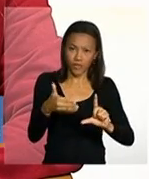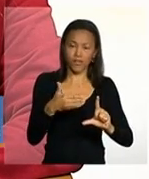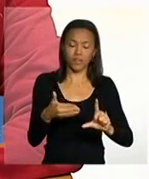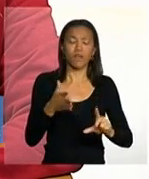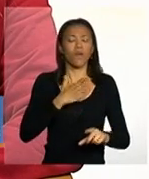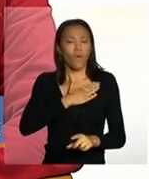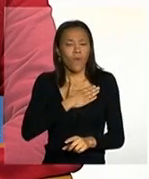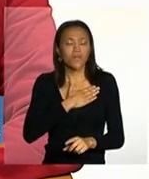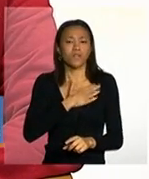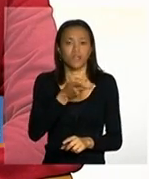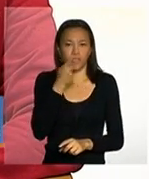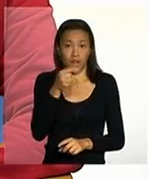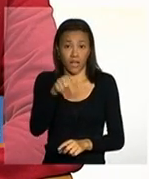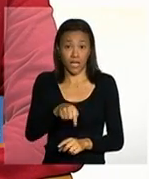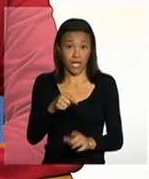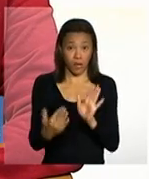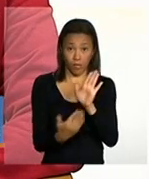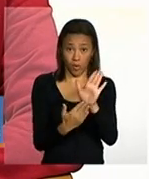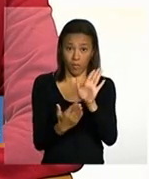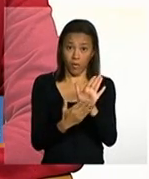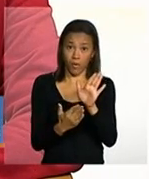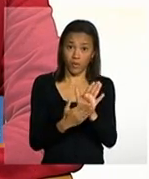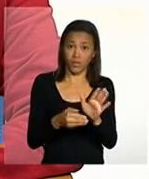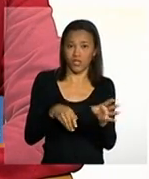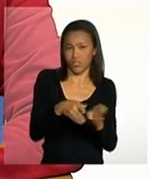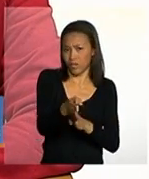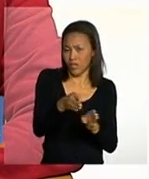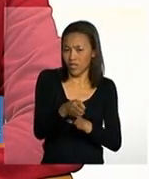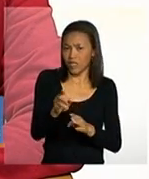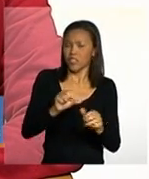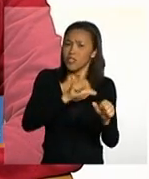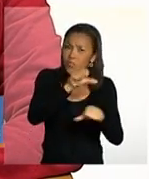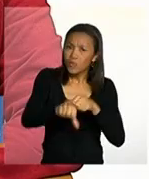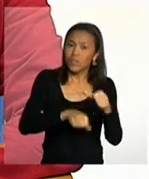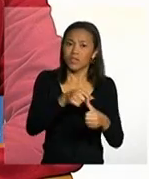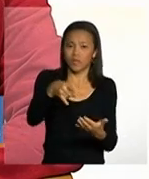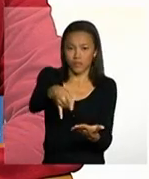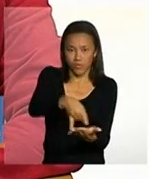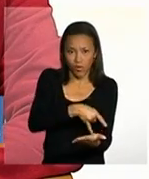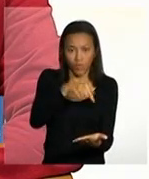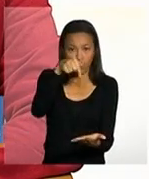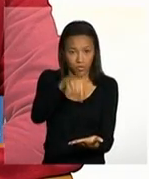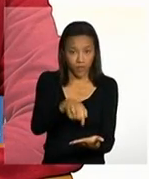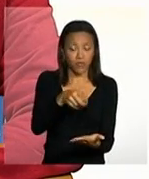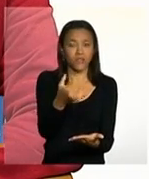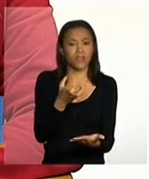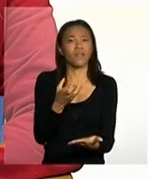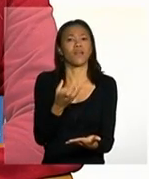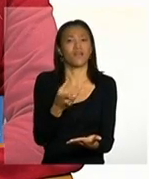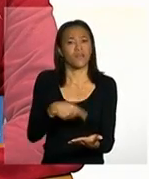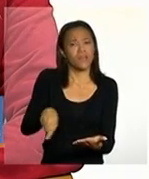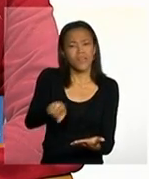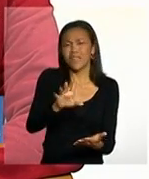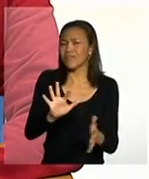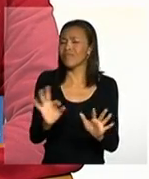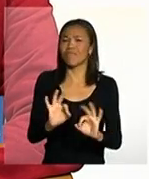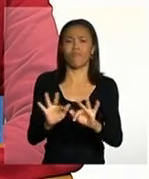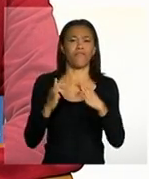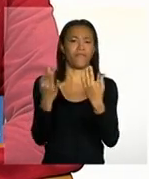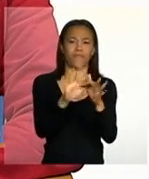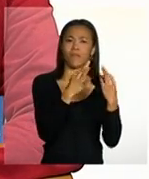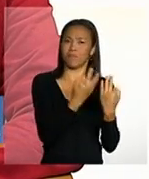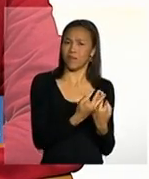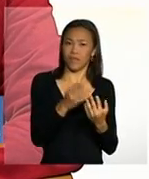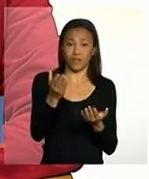gostaria de ressaltar que a proposta da instrução operacional e das mudanças na portaria porque a gente quer muito que nenhuma família do programa